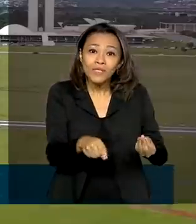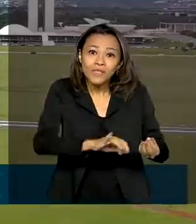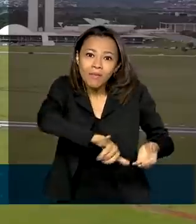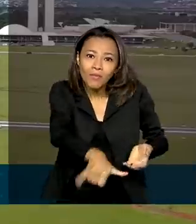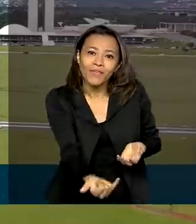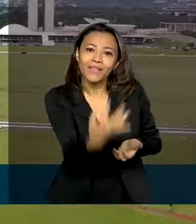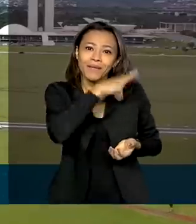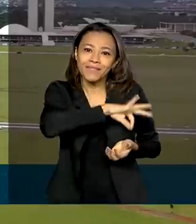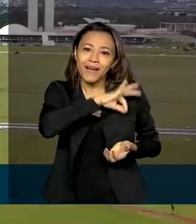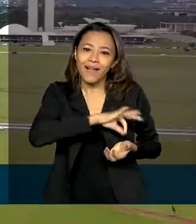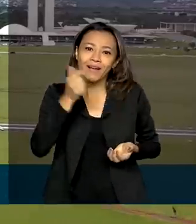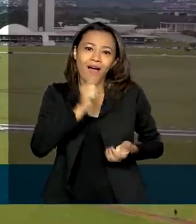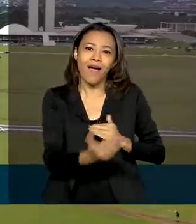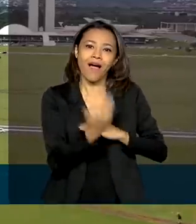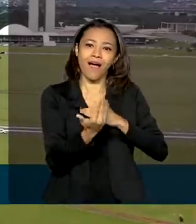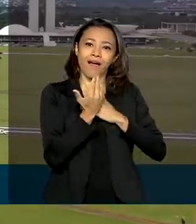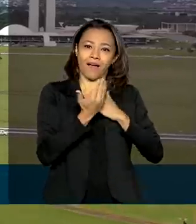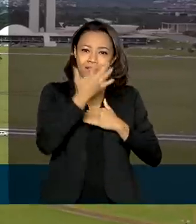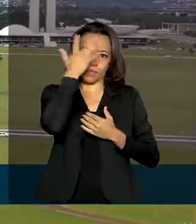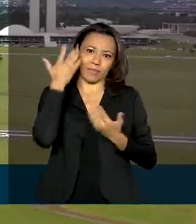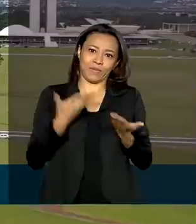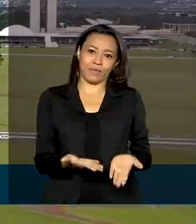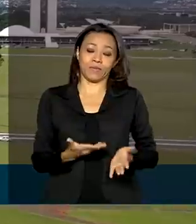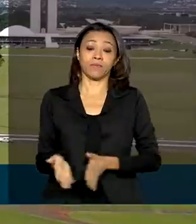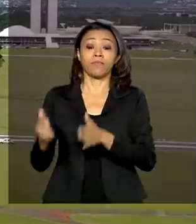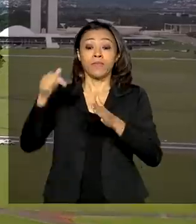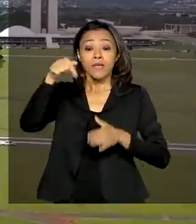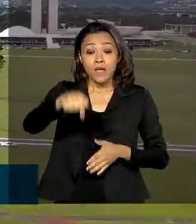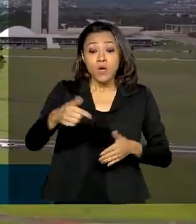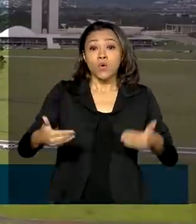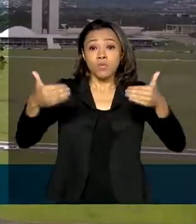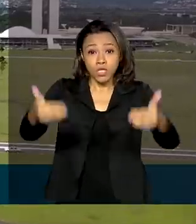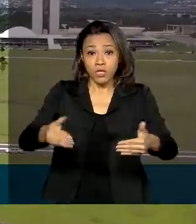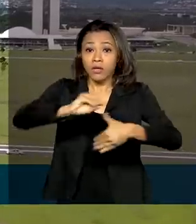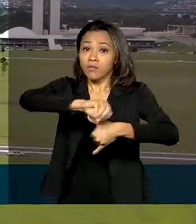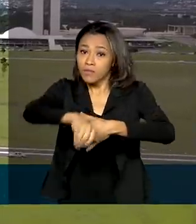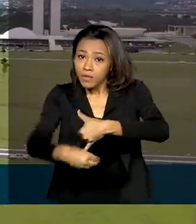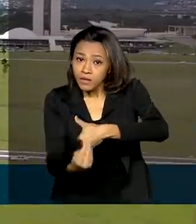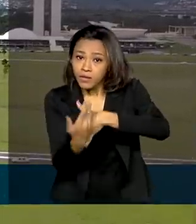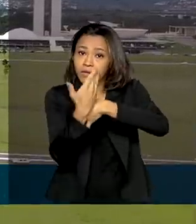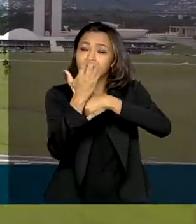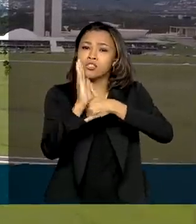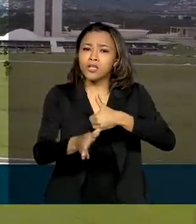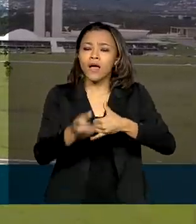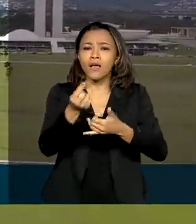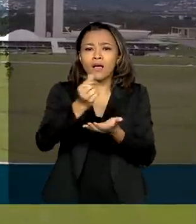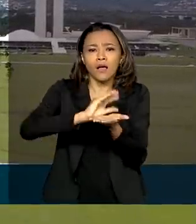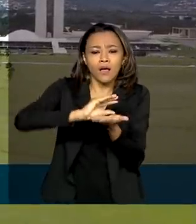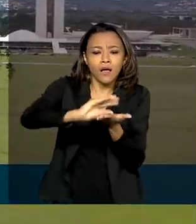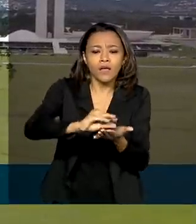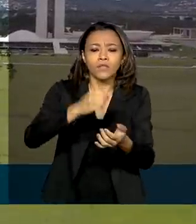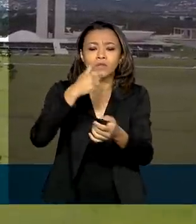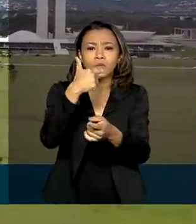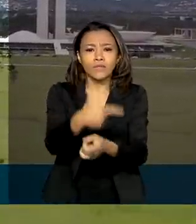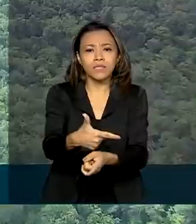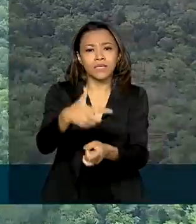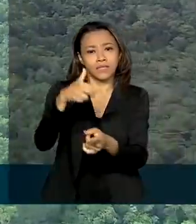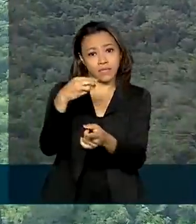pessoas. Este mês, o Ministério do Meio Ambiente autorizou o repasse de R$ 232 milhões